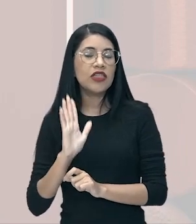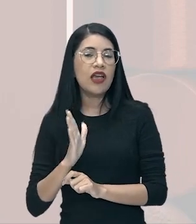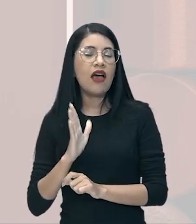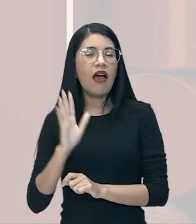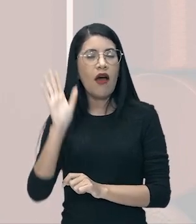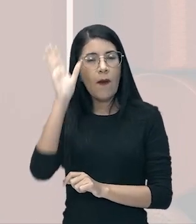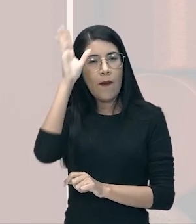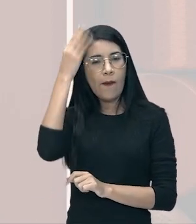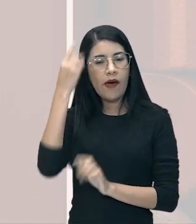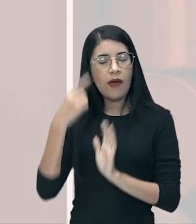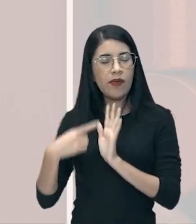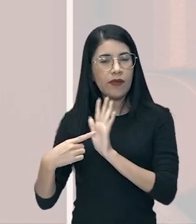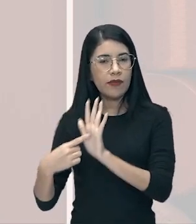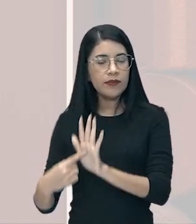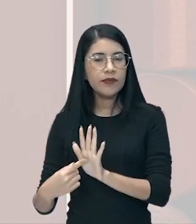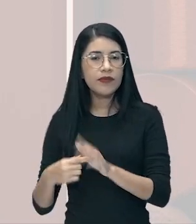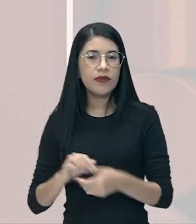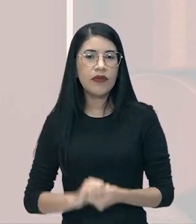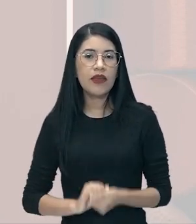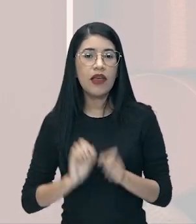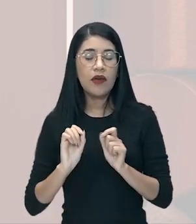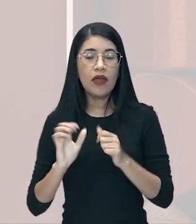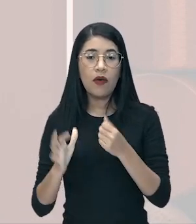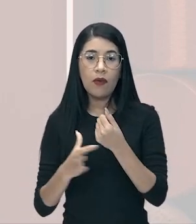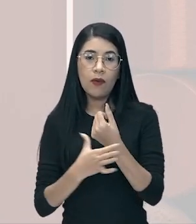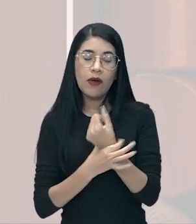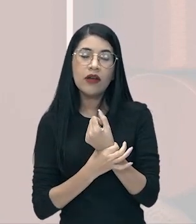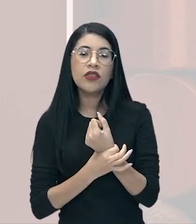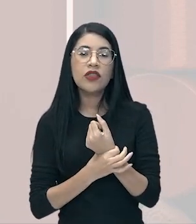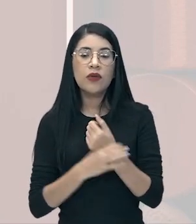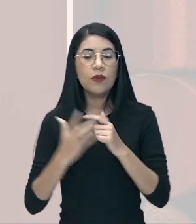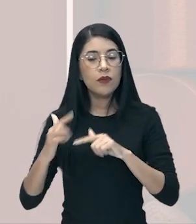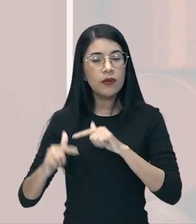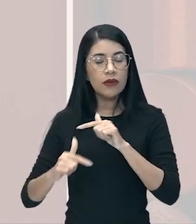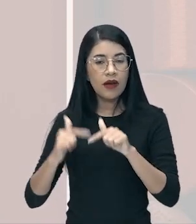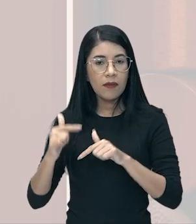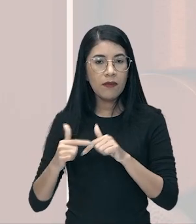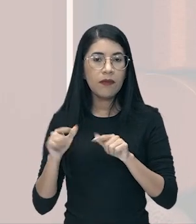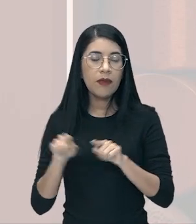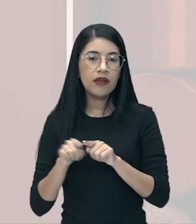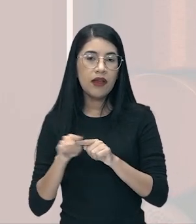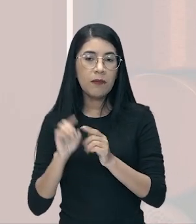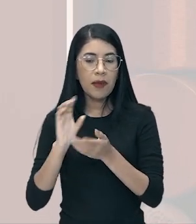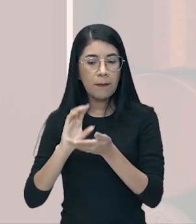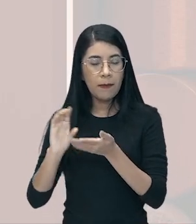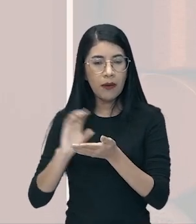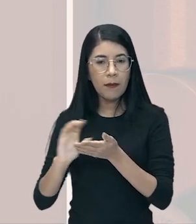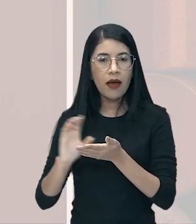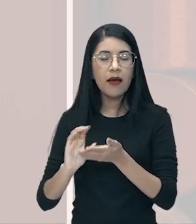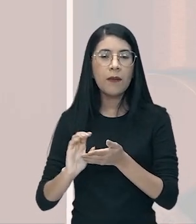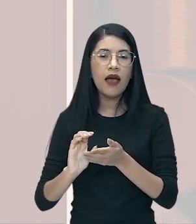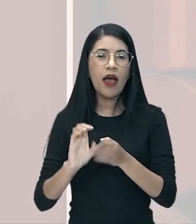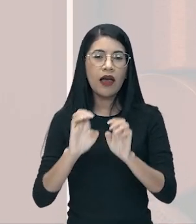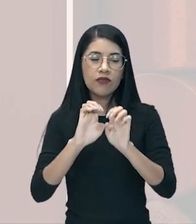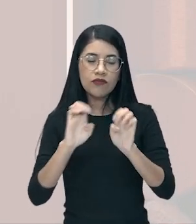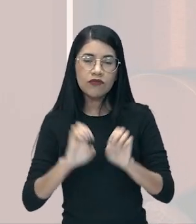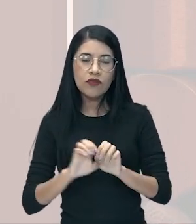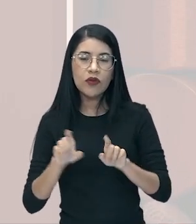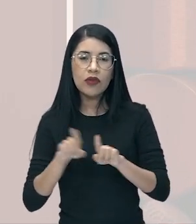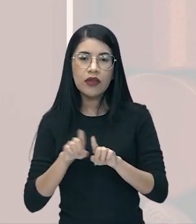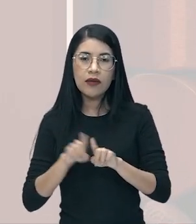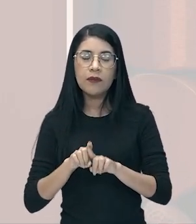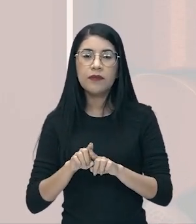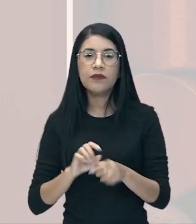O que seria essa solução? Garantir o pleno emprego e investir em infraestrutura que, obviamente, geraria